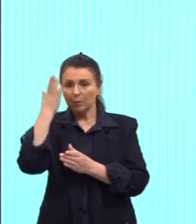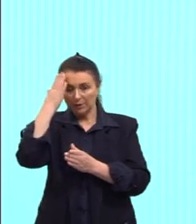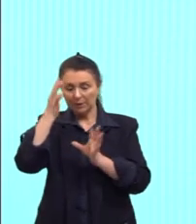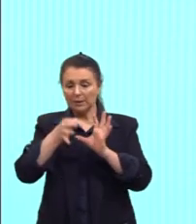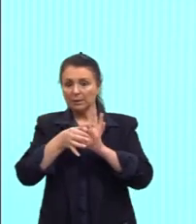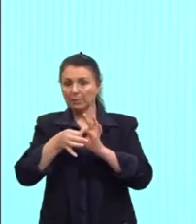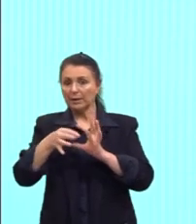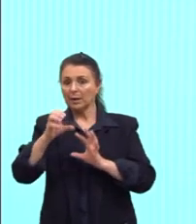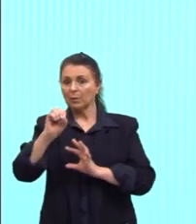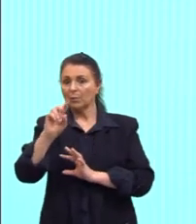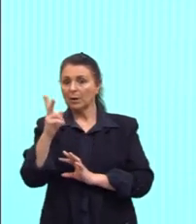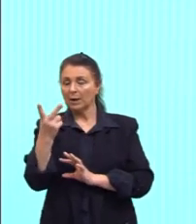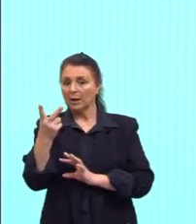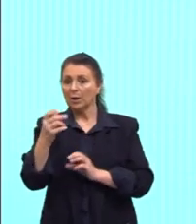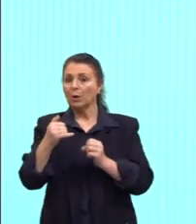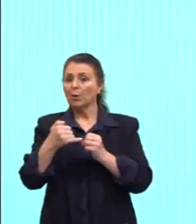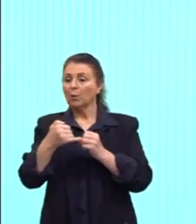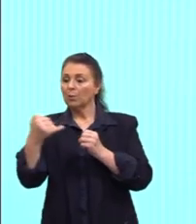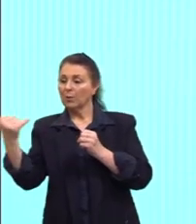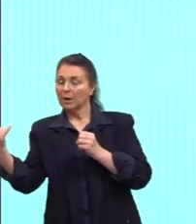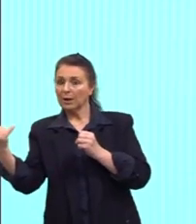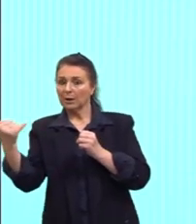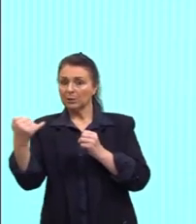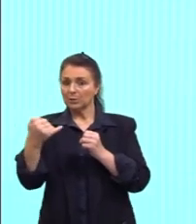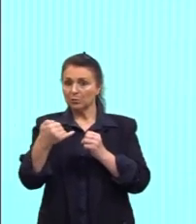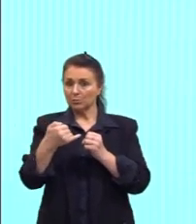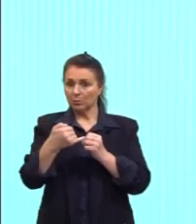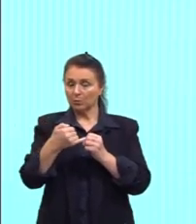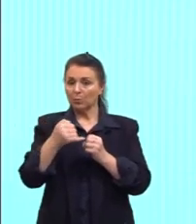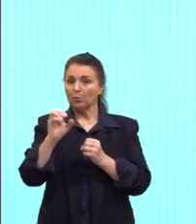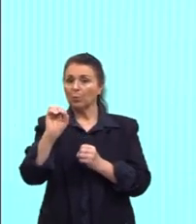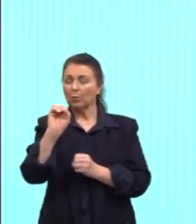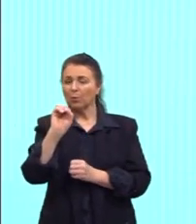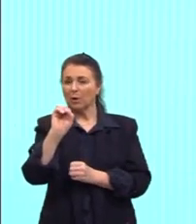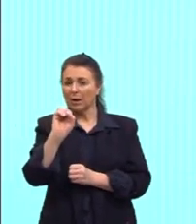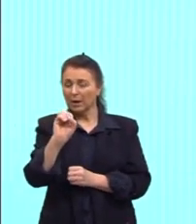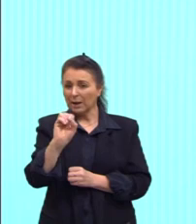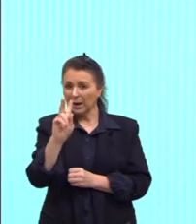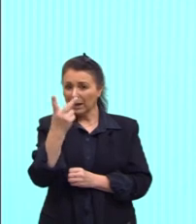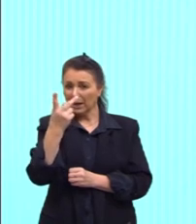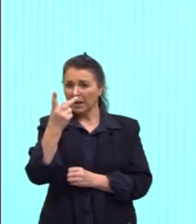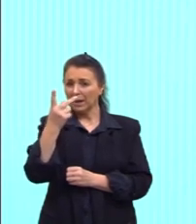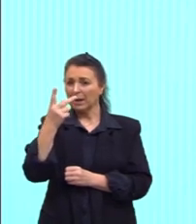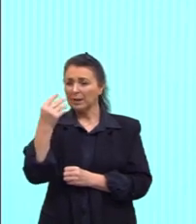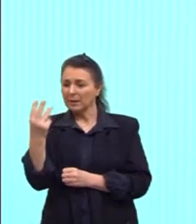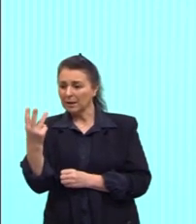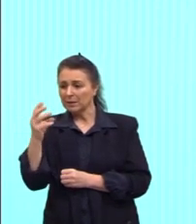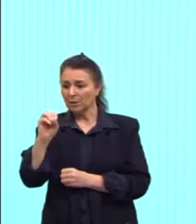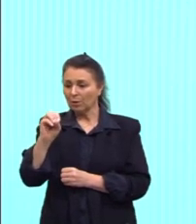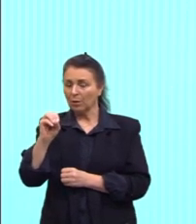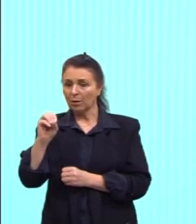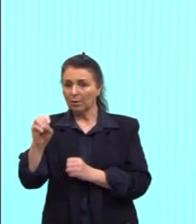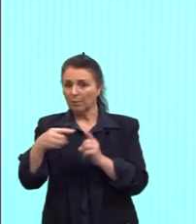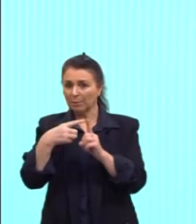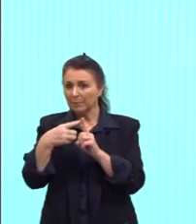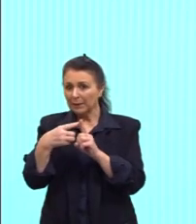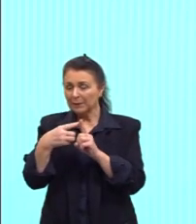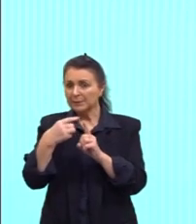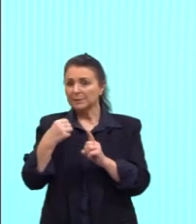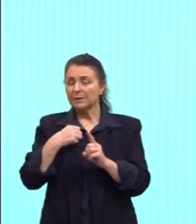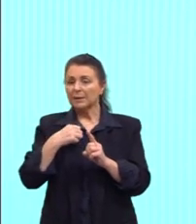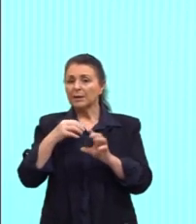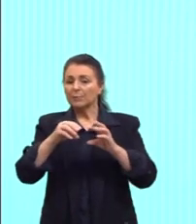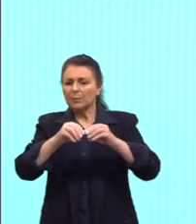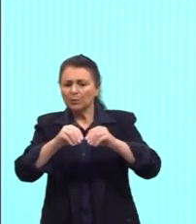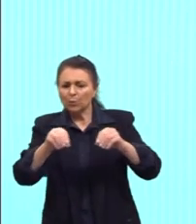ou cátion de H3O+. Tá? E aí eu consigo ver quem vai fazer essa correção de pH. Ah,